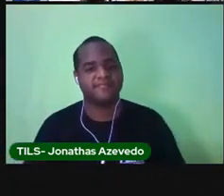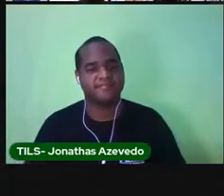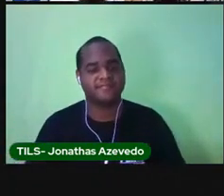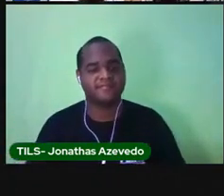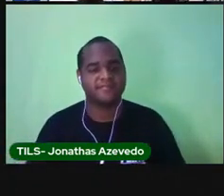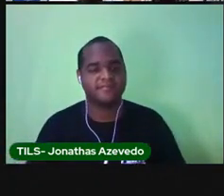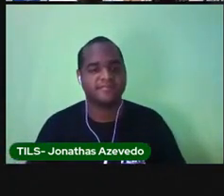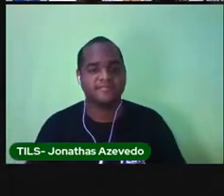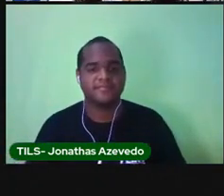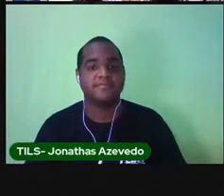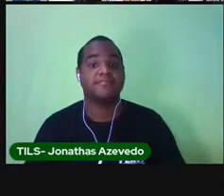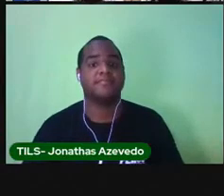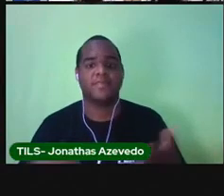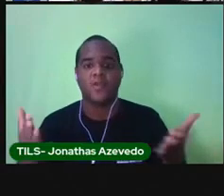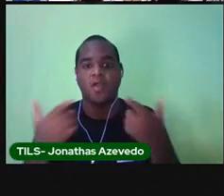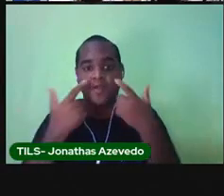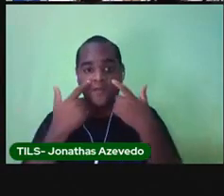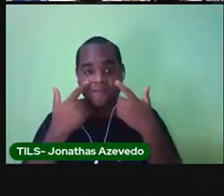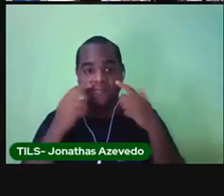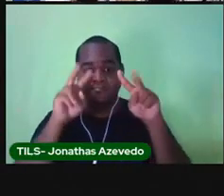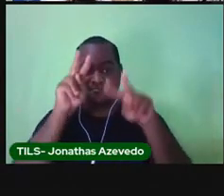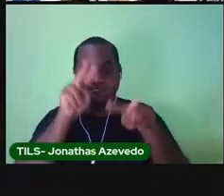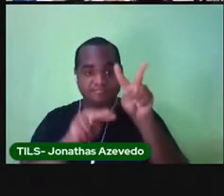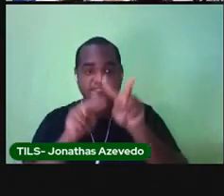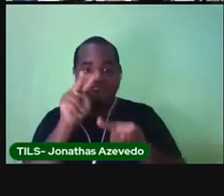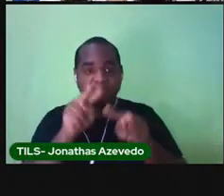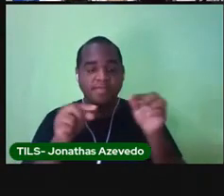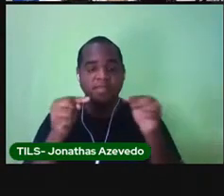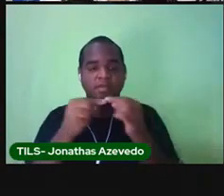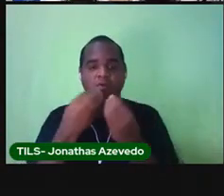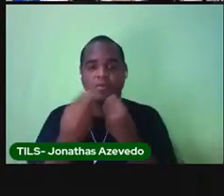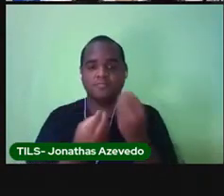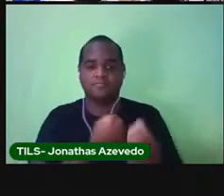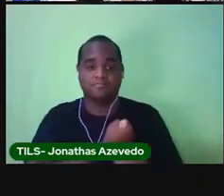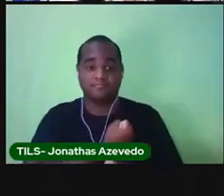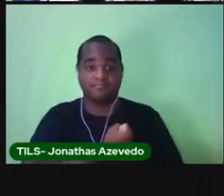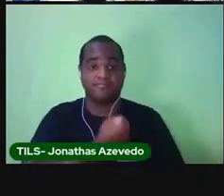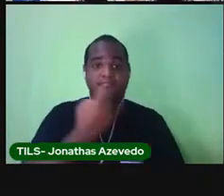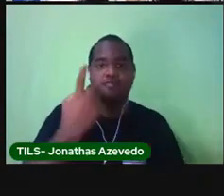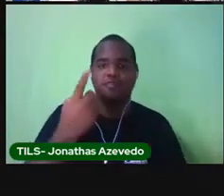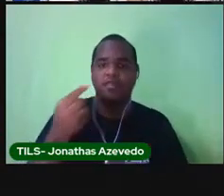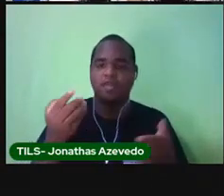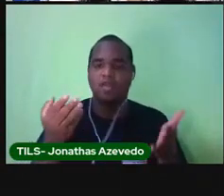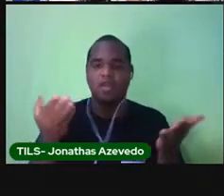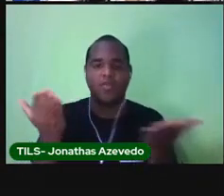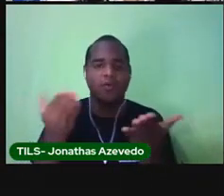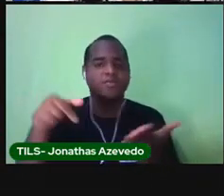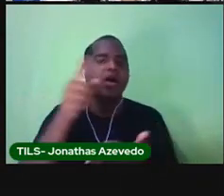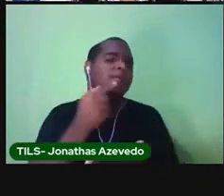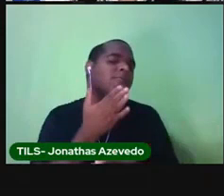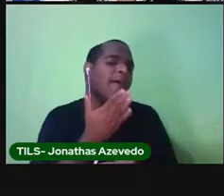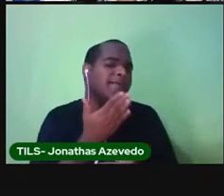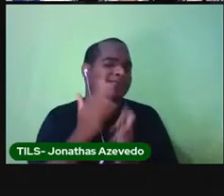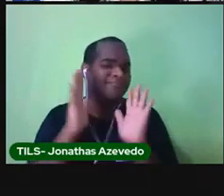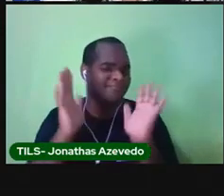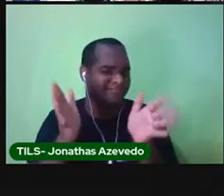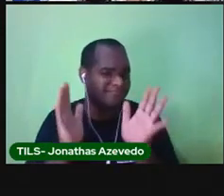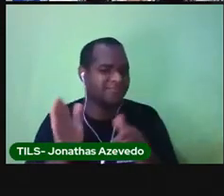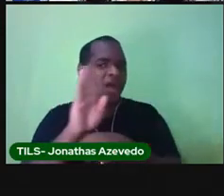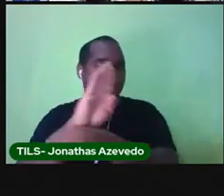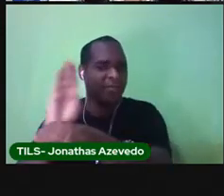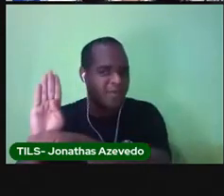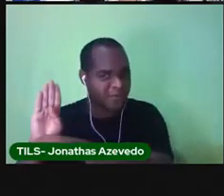Agora vamos acompanhar a leitura da atividade, tá bom? Número 1. Agora que você conhece os tipos de bairro,